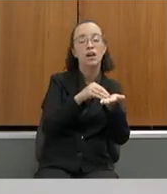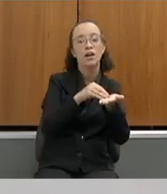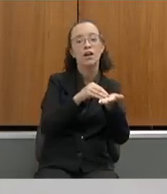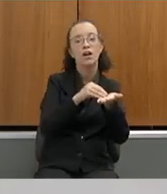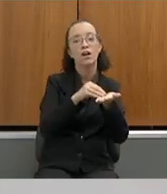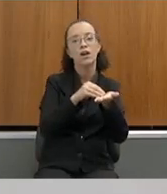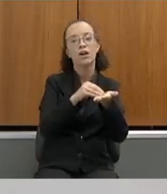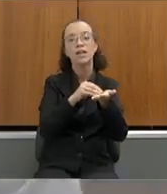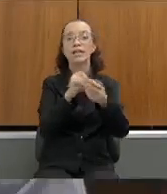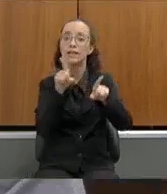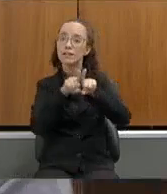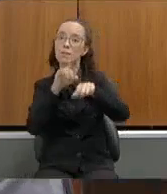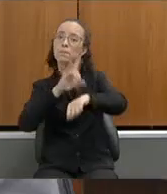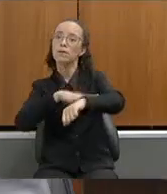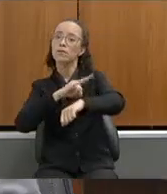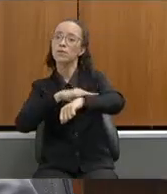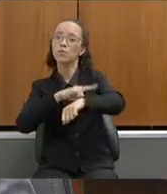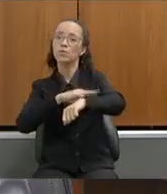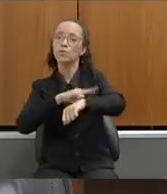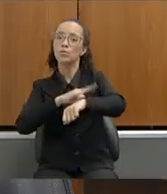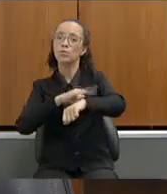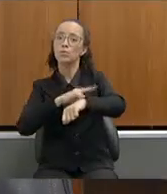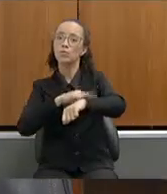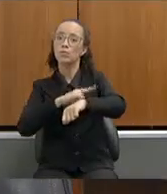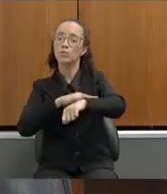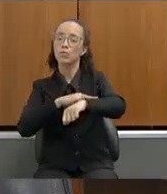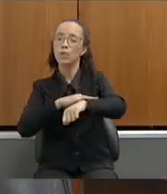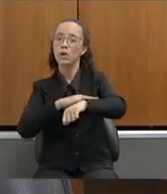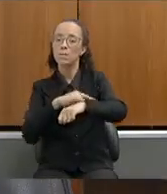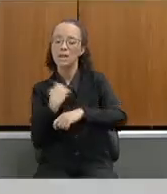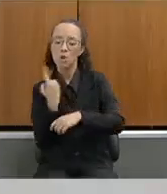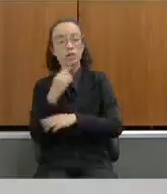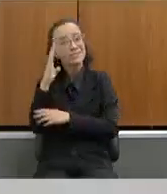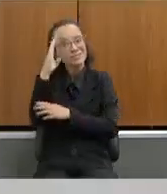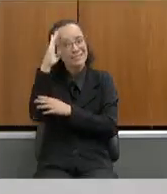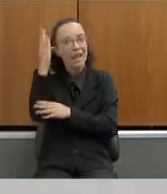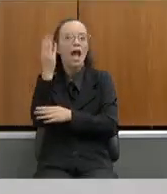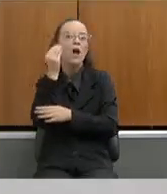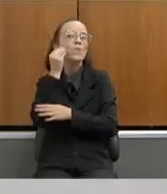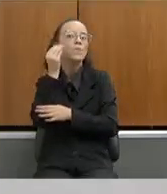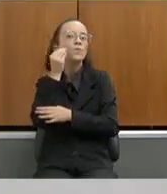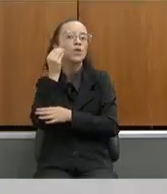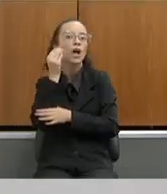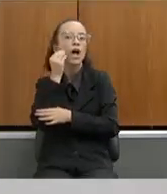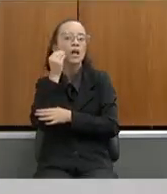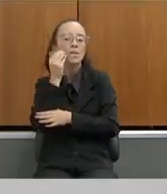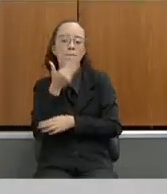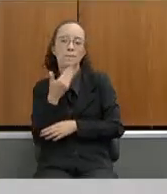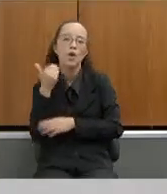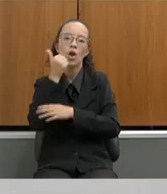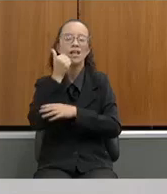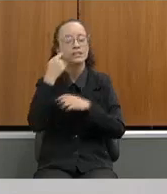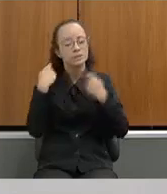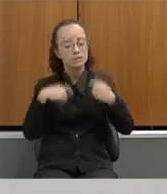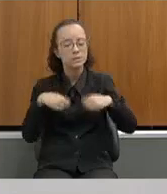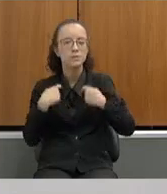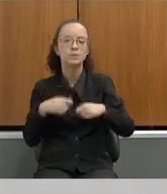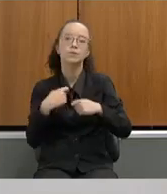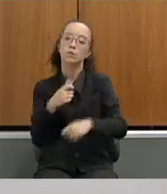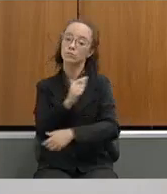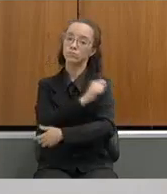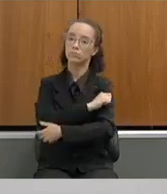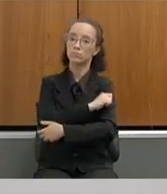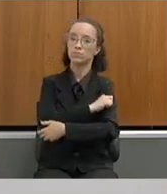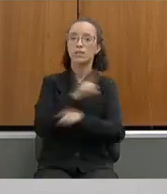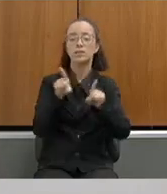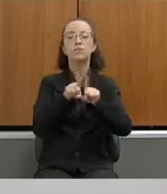e banheiros para poder priorizar essa questão do saneamento básico que é tão importante para os alunos